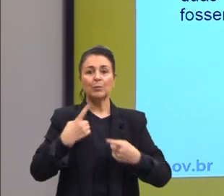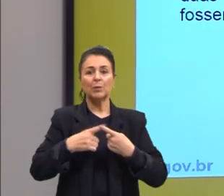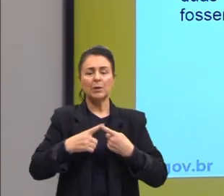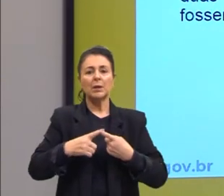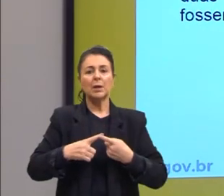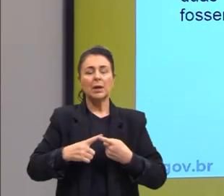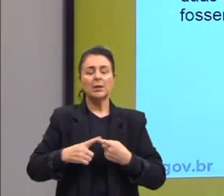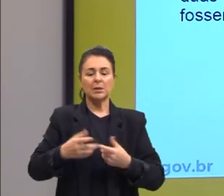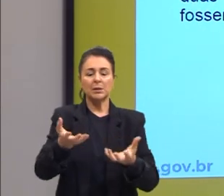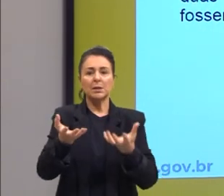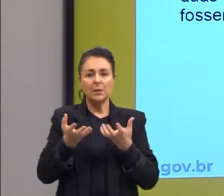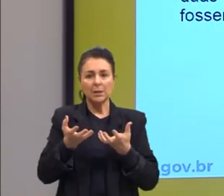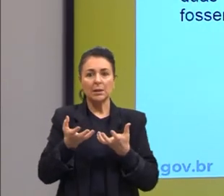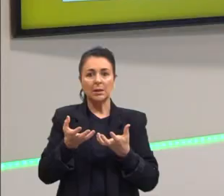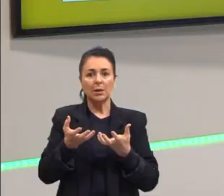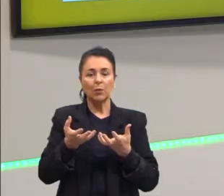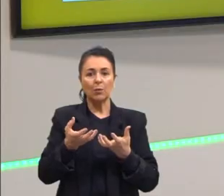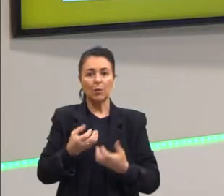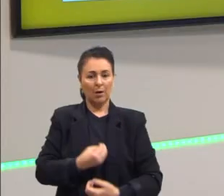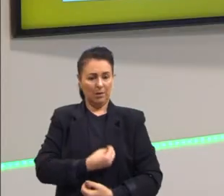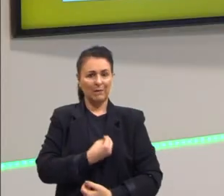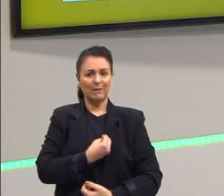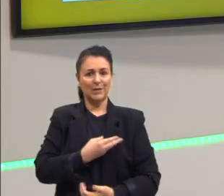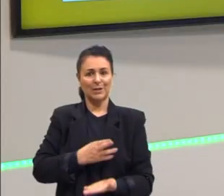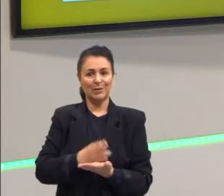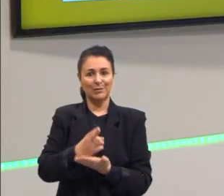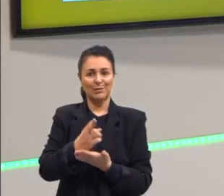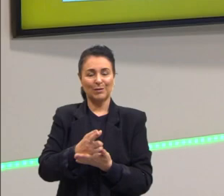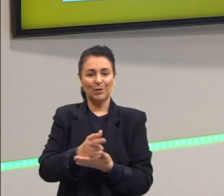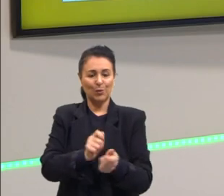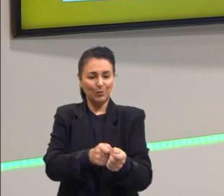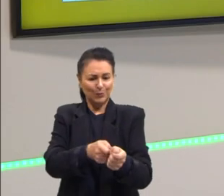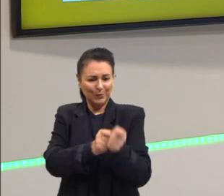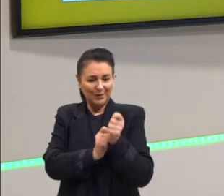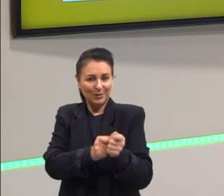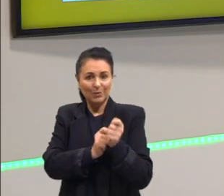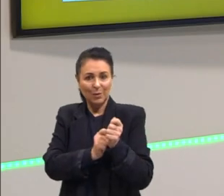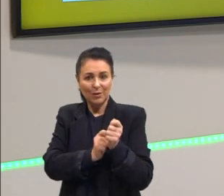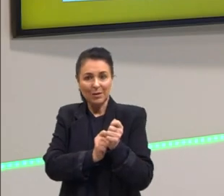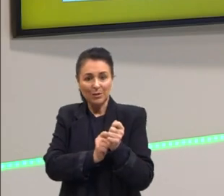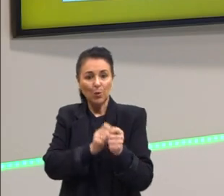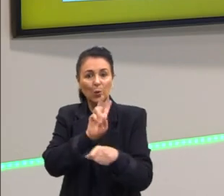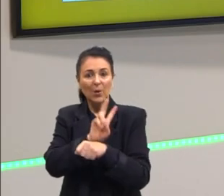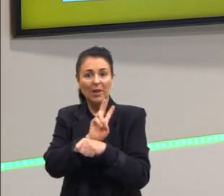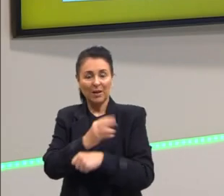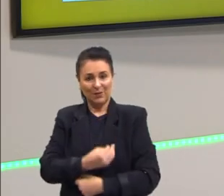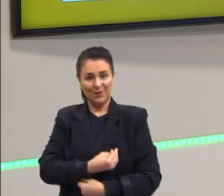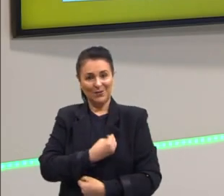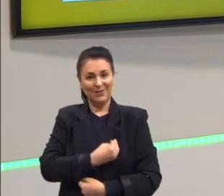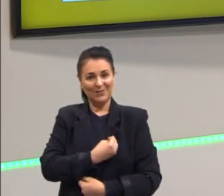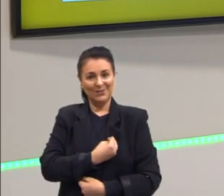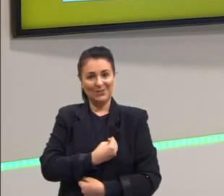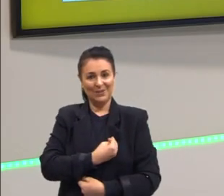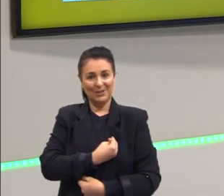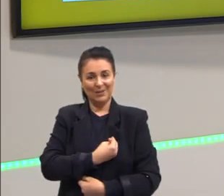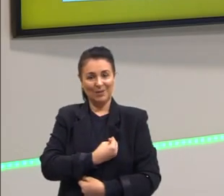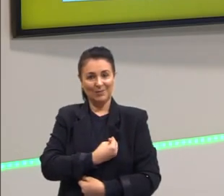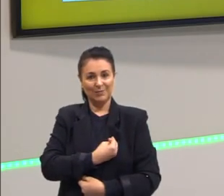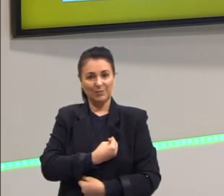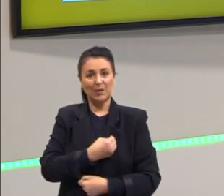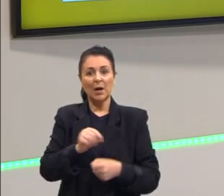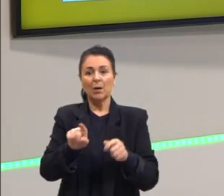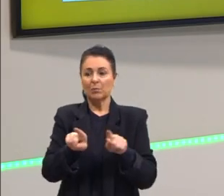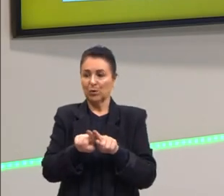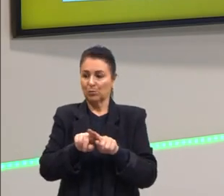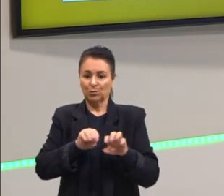preservam um bem maior que a vida. Os pescadores preservam esse bem maior que a vida, portanto, mesmo agindo como